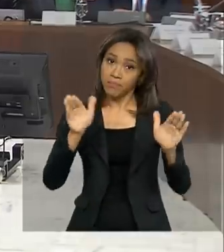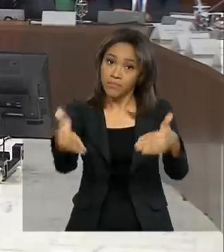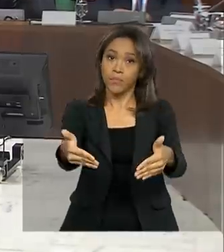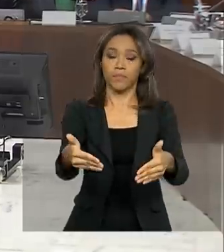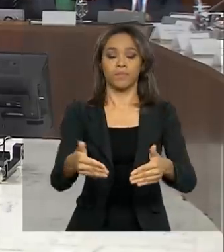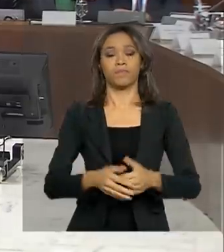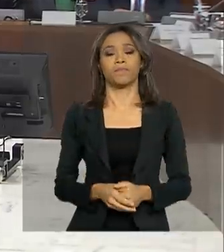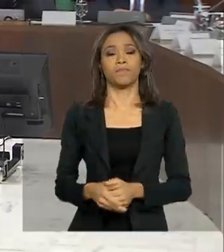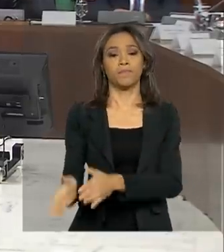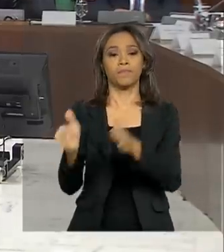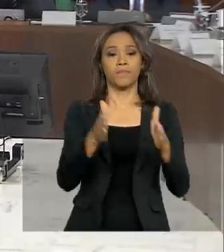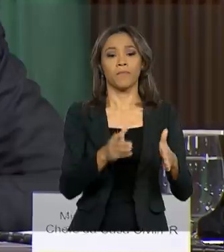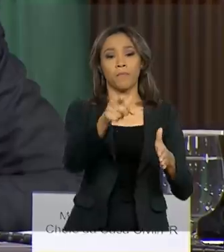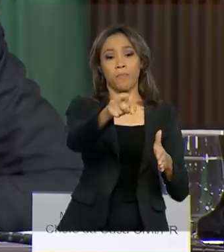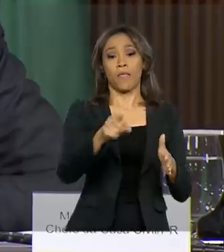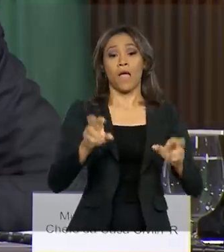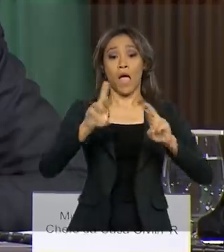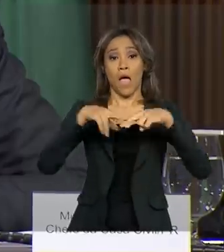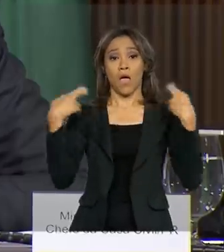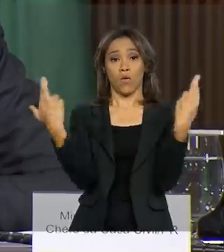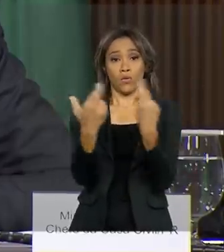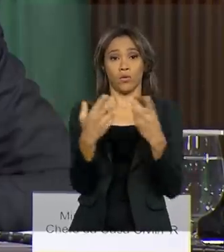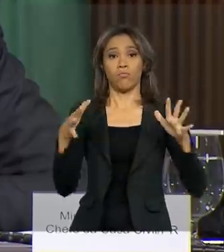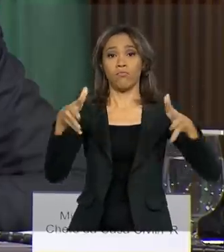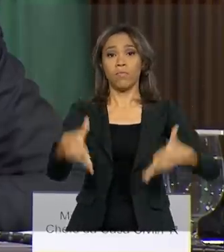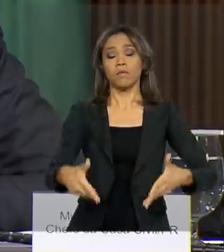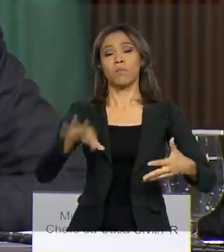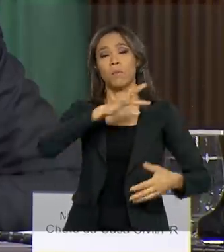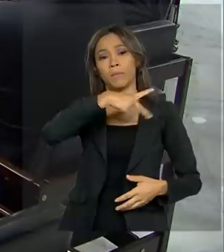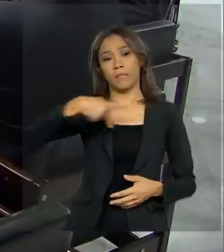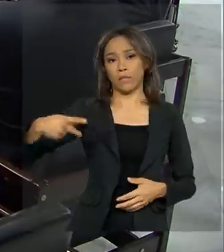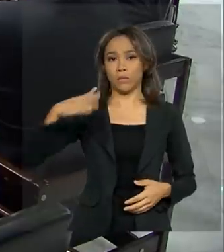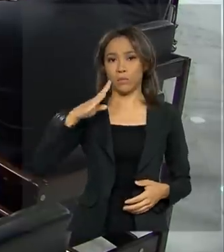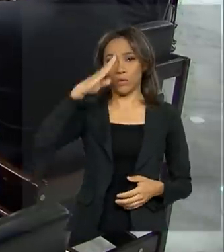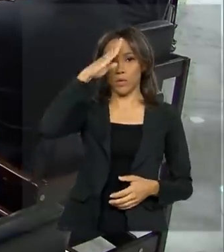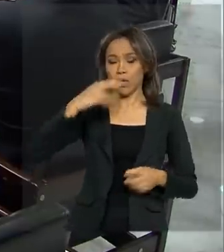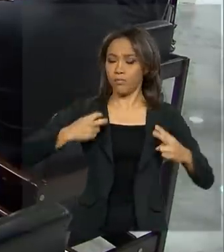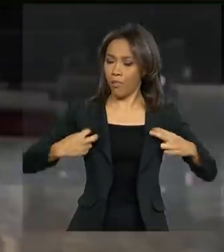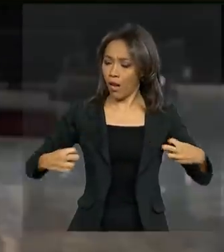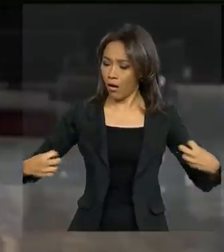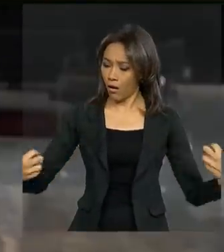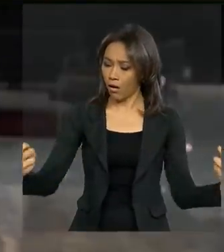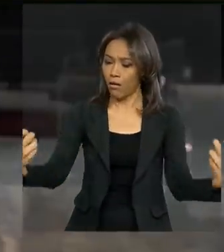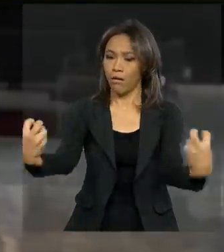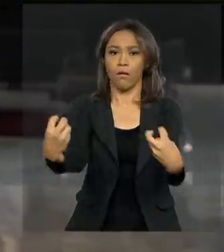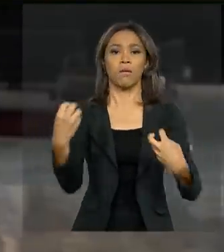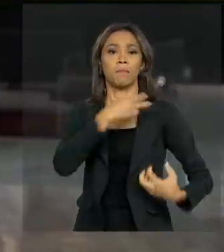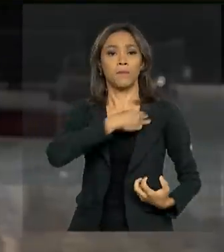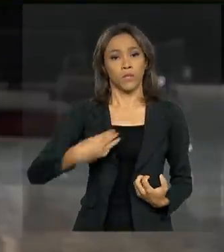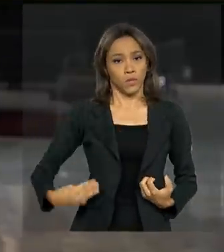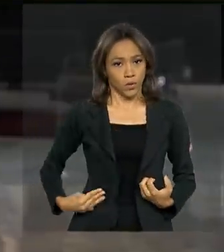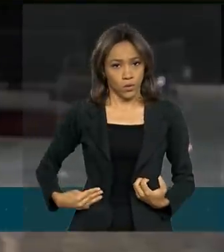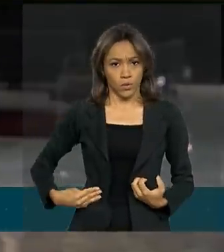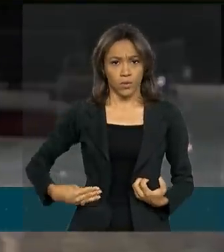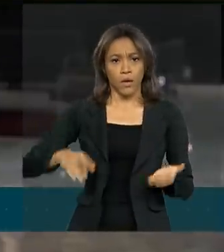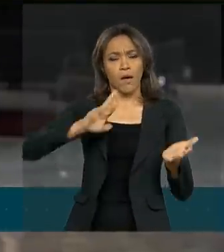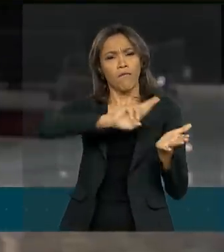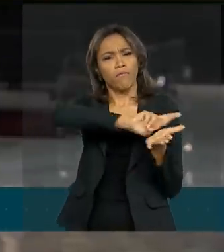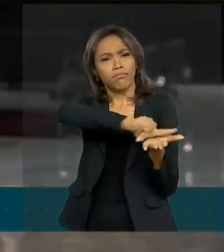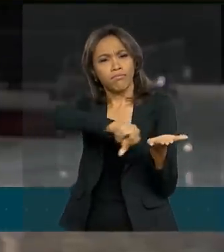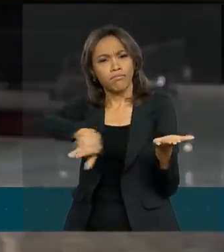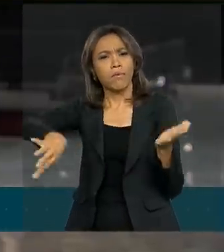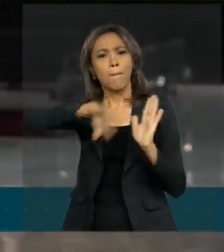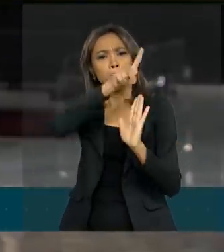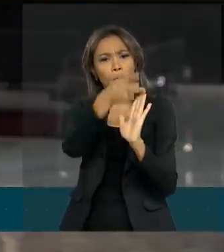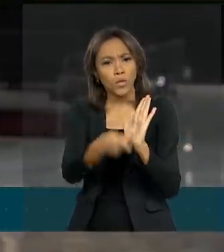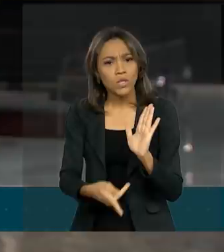A reunião contou com a participação do presidente Jair Bolsonaro e ministros. Entre os projetos que passam a fazer parte